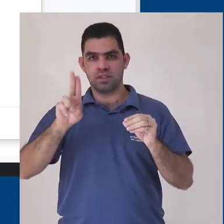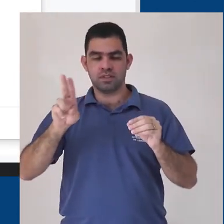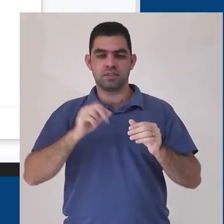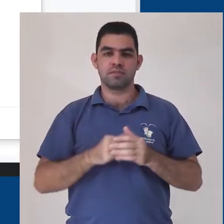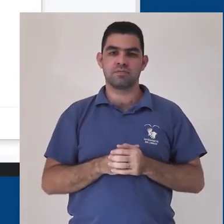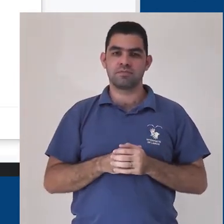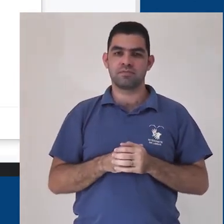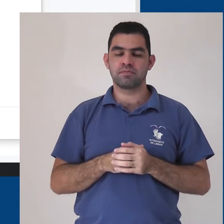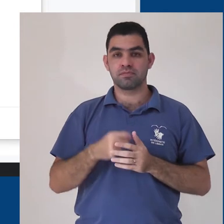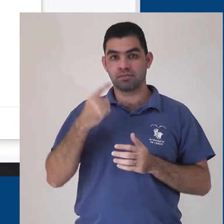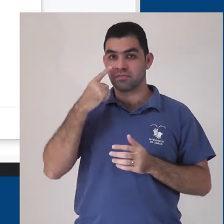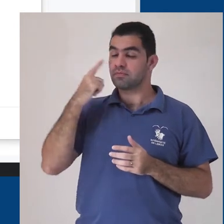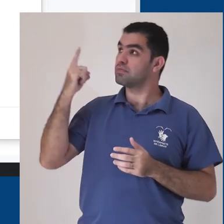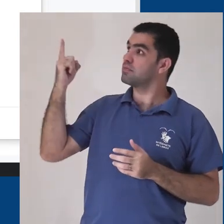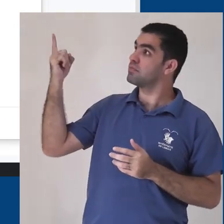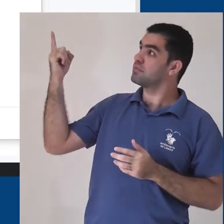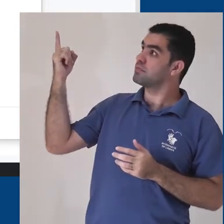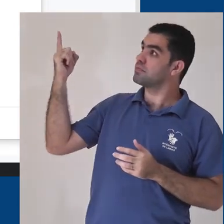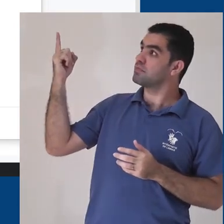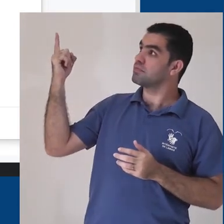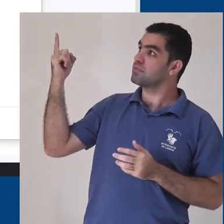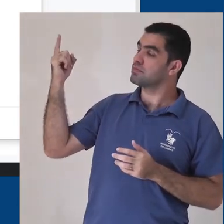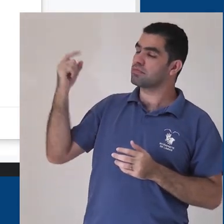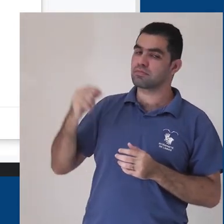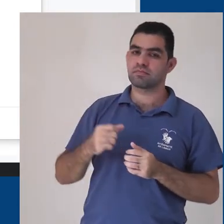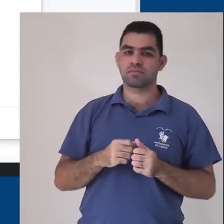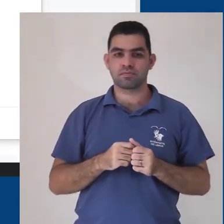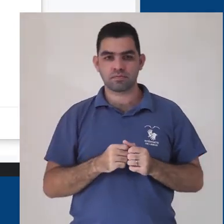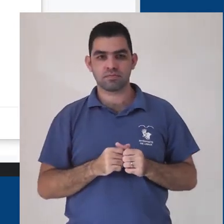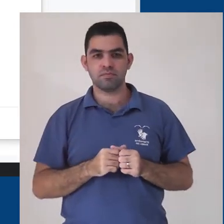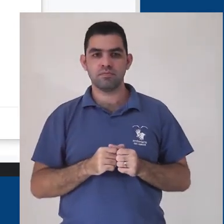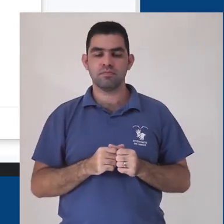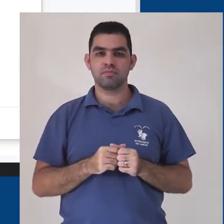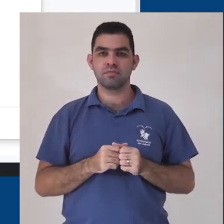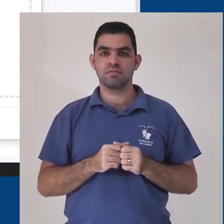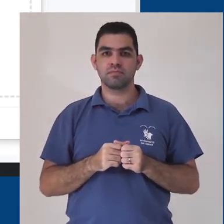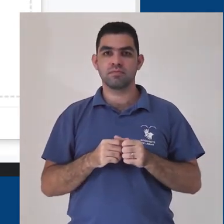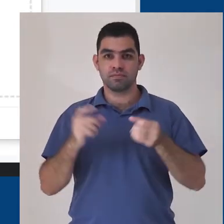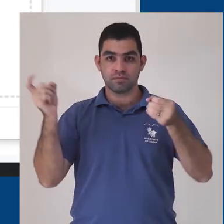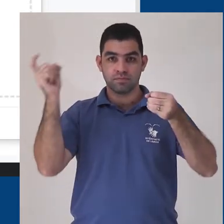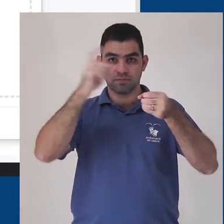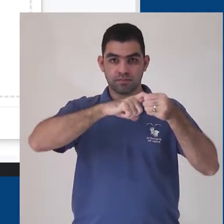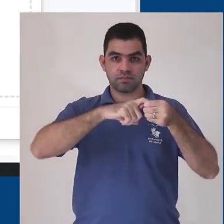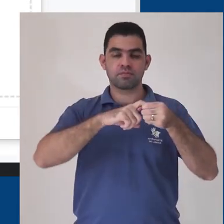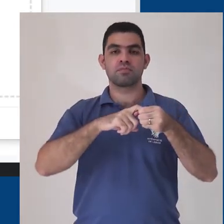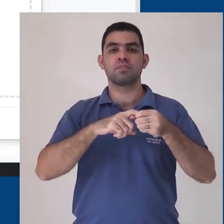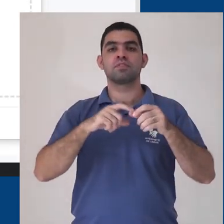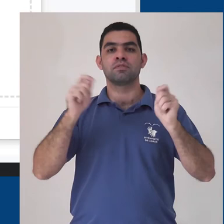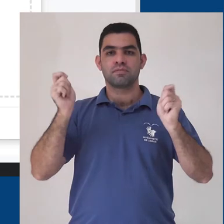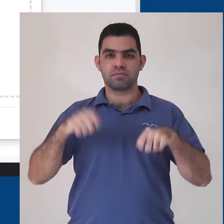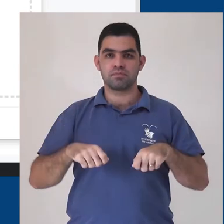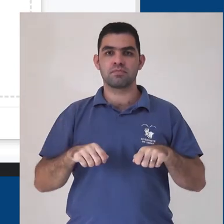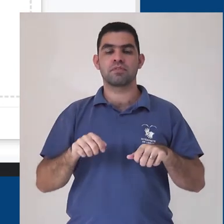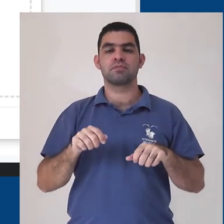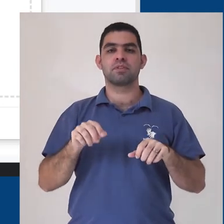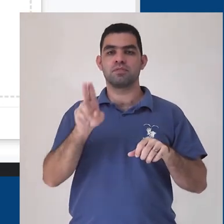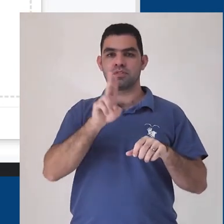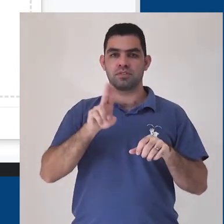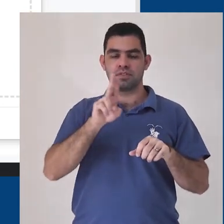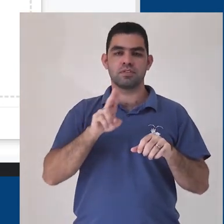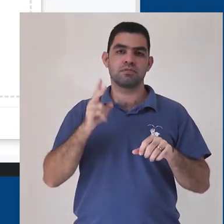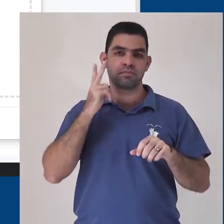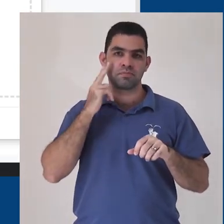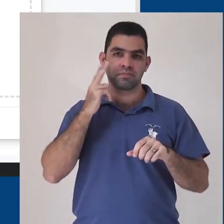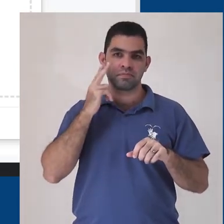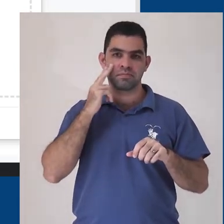para retornar à navegação, devemos clicar na seta do lado esquerdo do menu de abas. Assim, poderemos voltar à